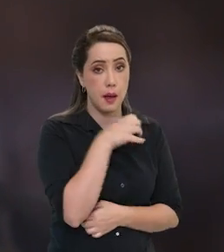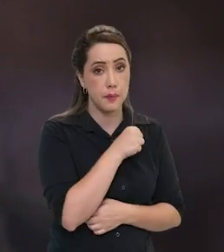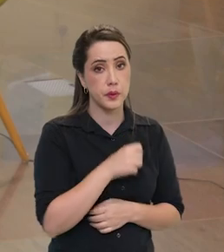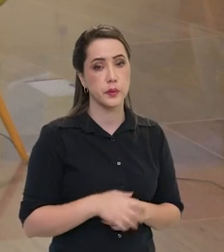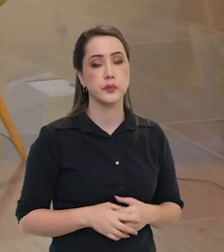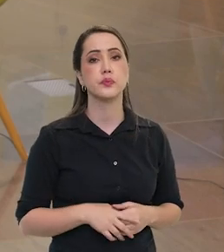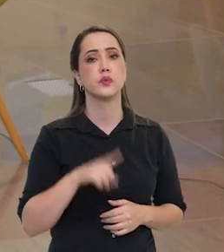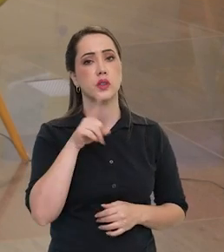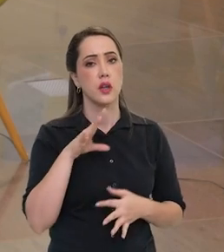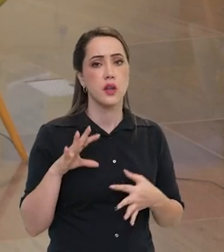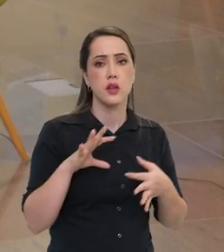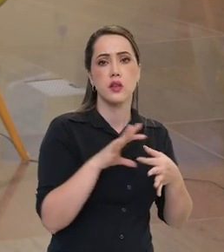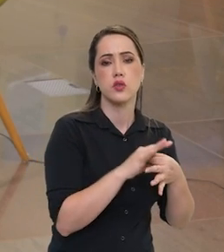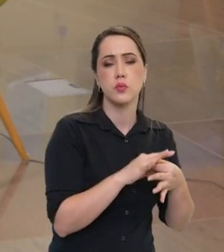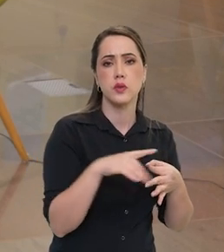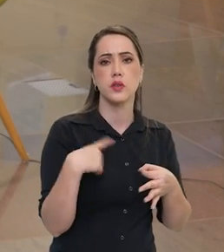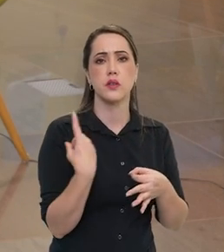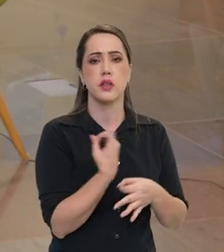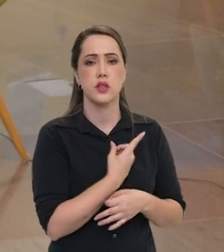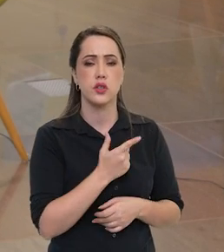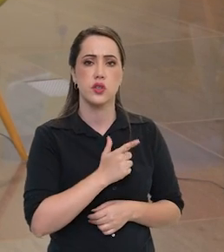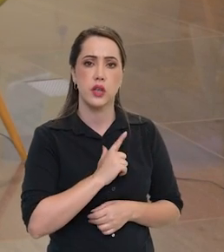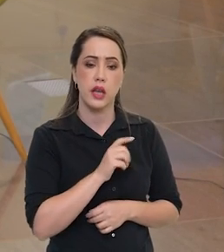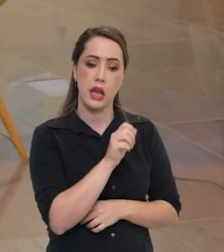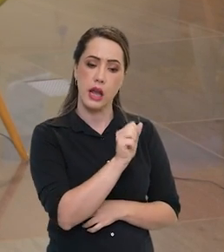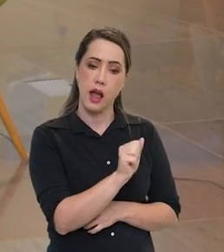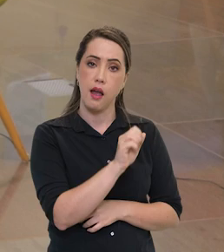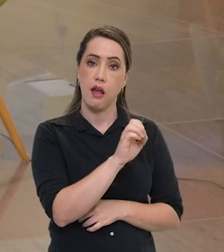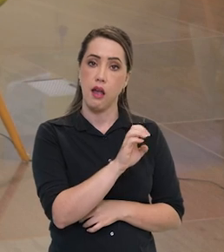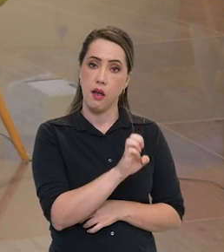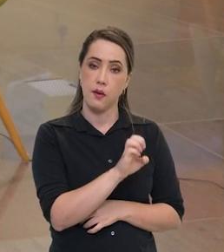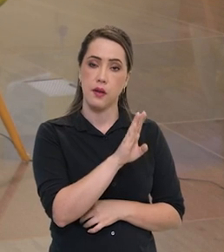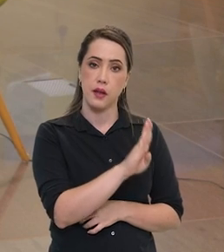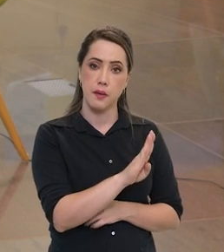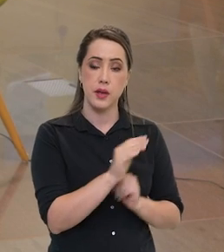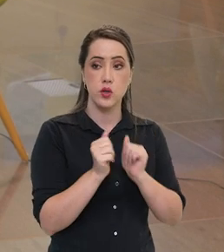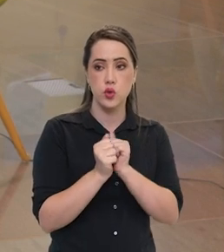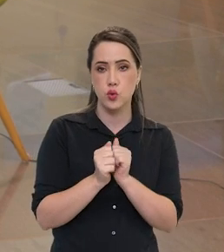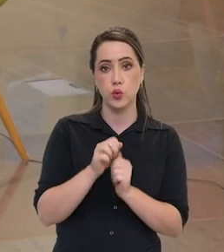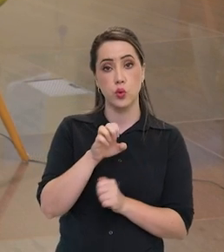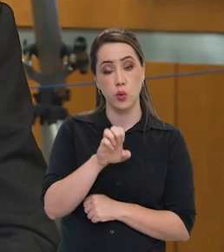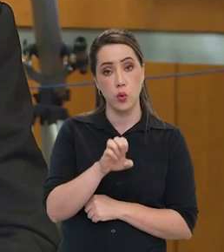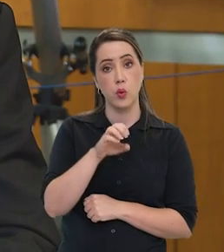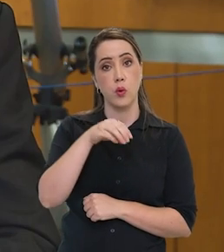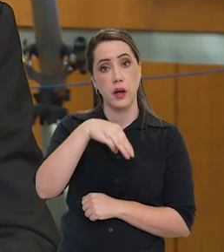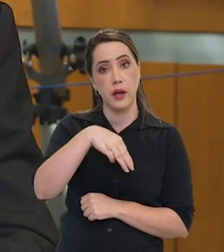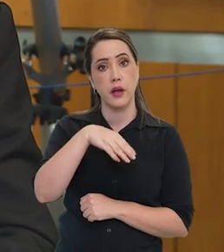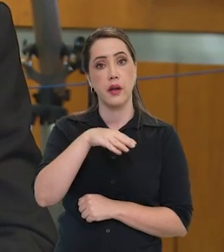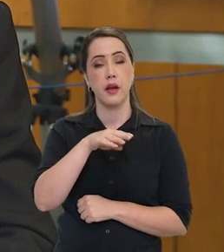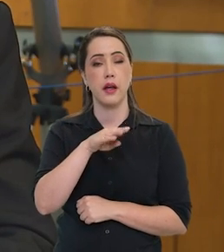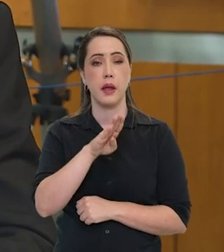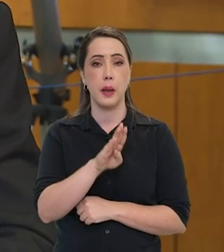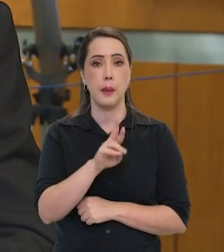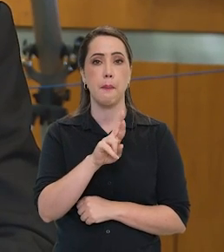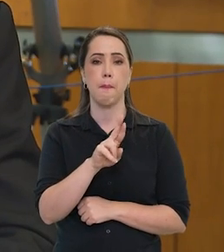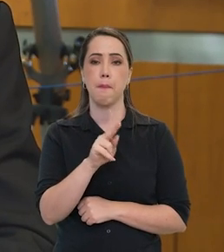imediatamente é uma parceria que nós estamos fazendo, a Agência Espacial Brasileira, com a Embrapa, para